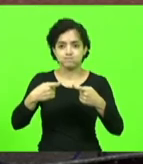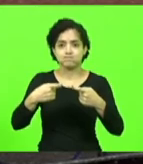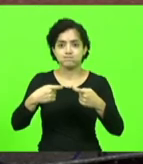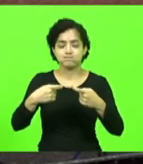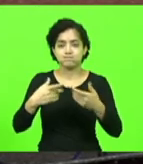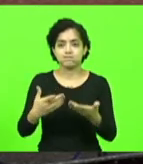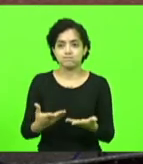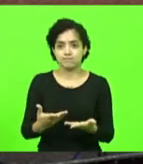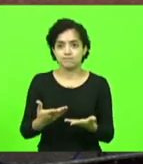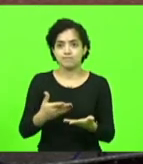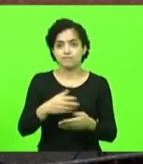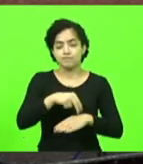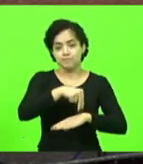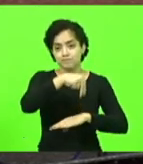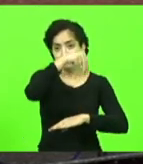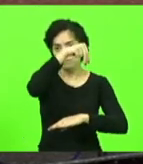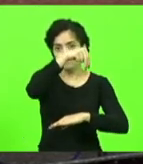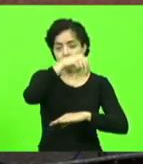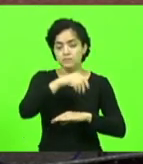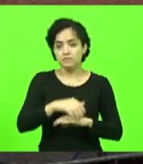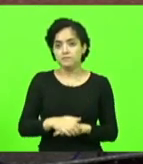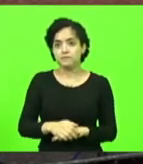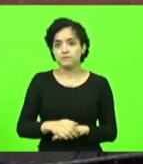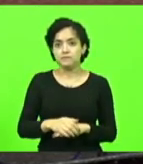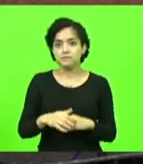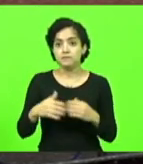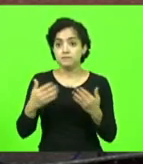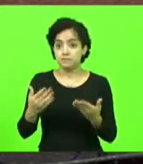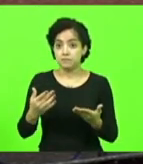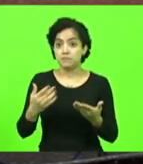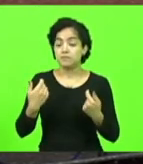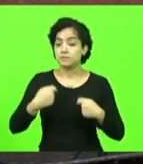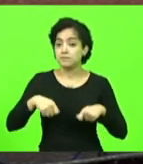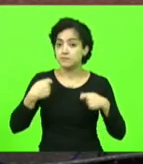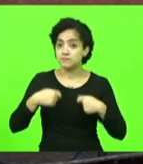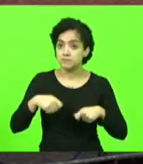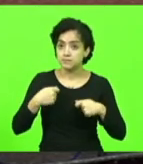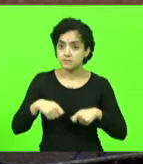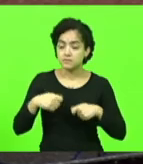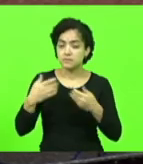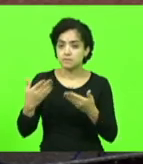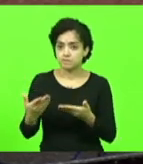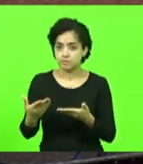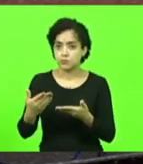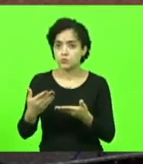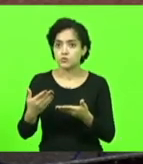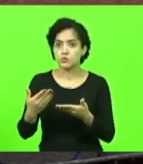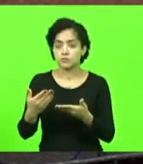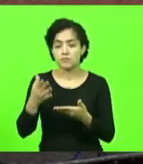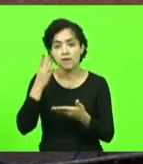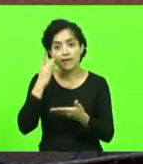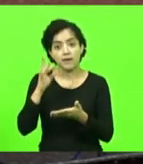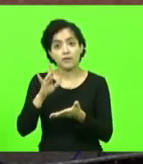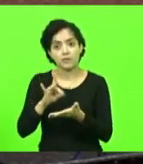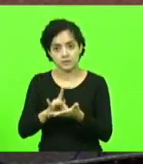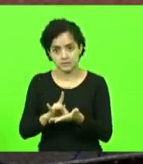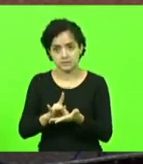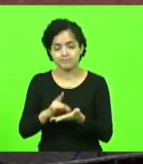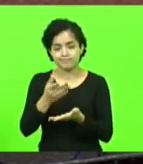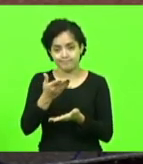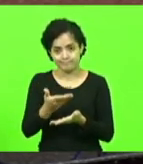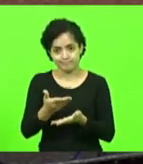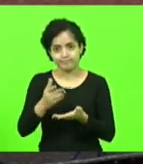aí do Planalto Norte e que nós temos que dar o nosso voto de reconhecimento dessa